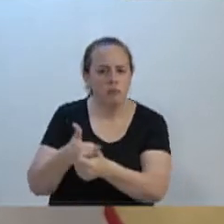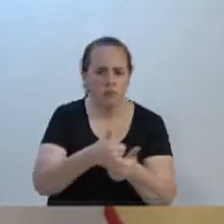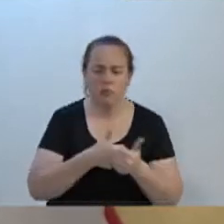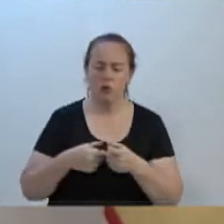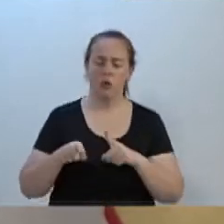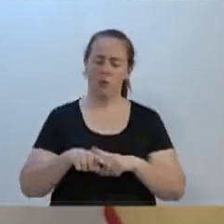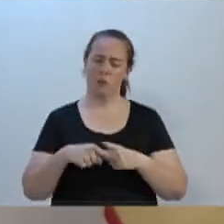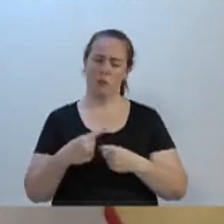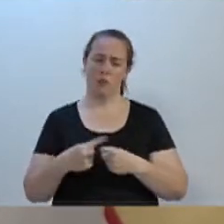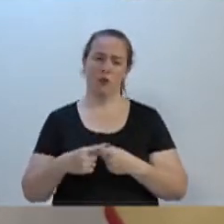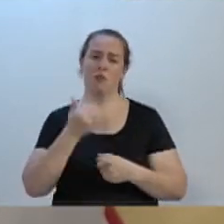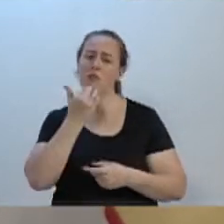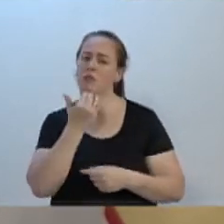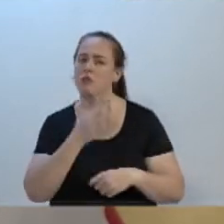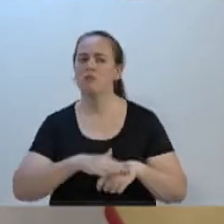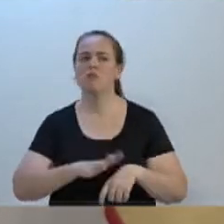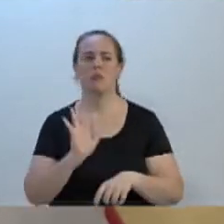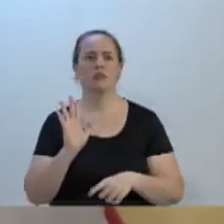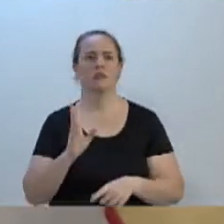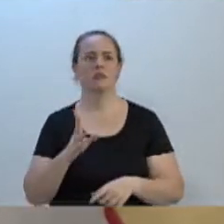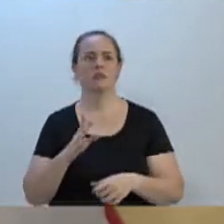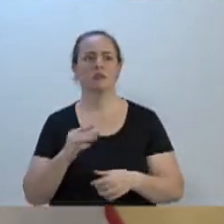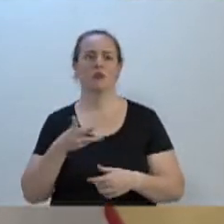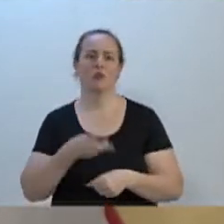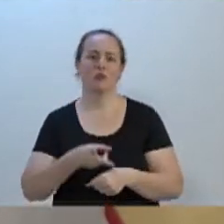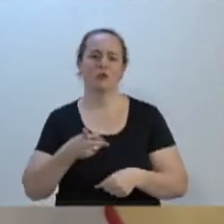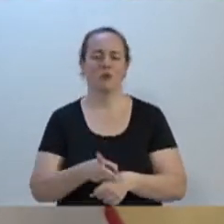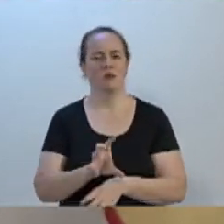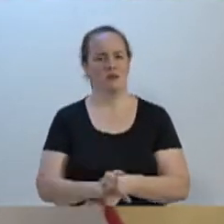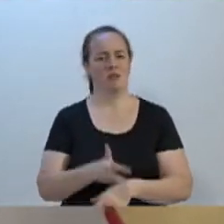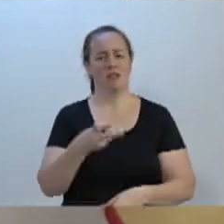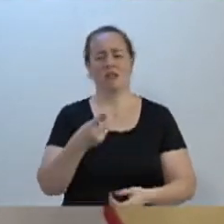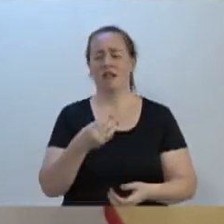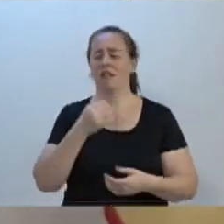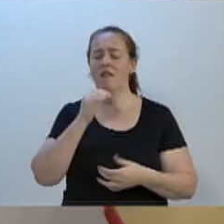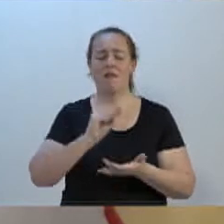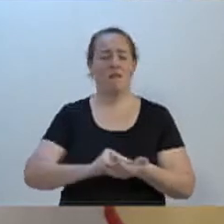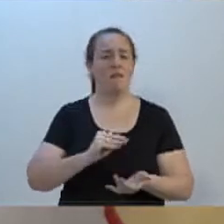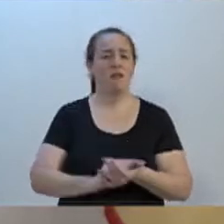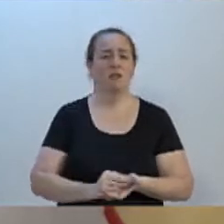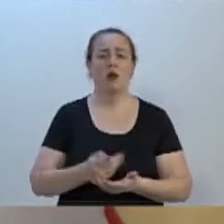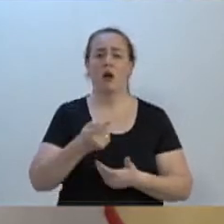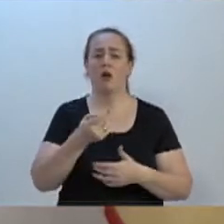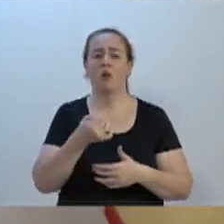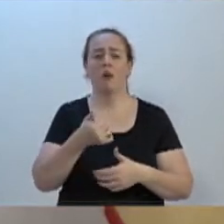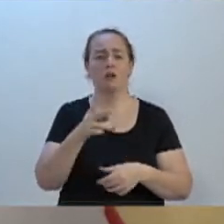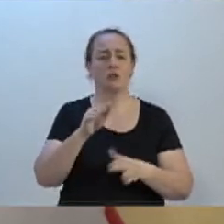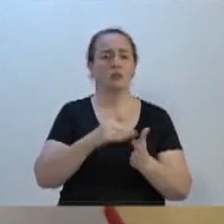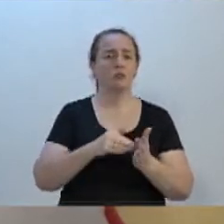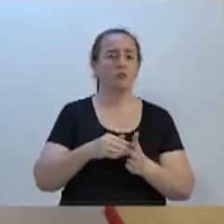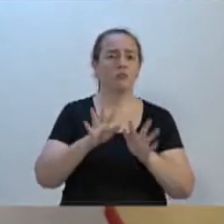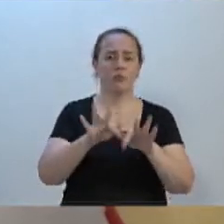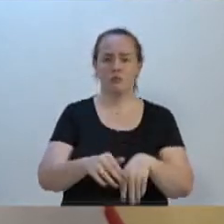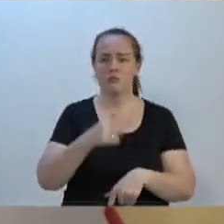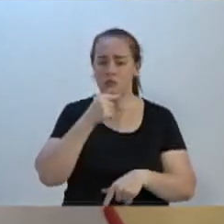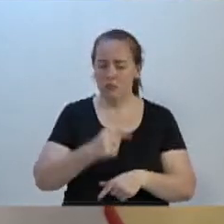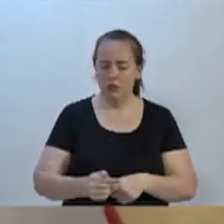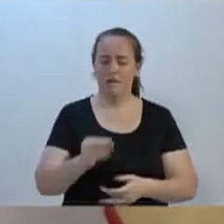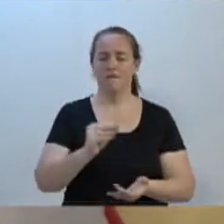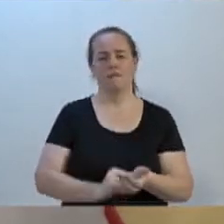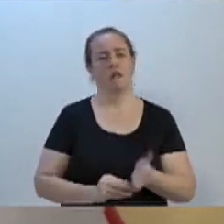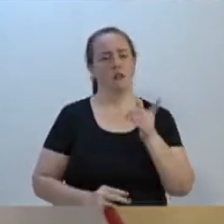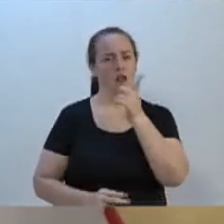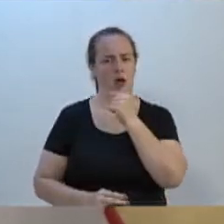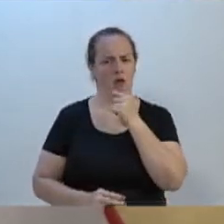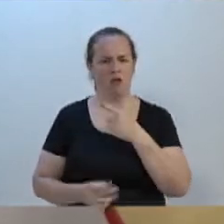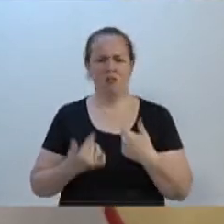para conviver com a constante falta d'água em praticamente, doutor Marcelo, todos os finais de semana. Não é